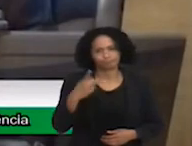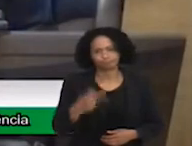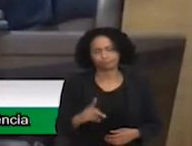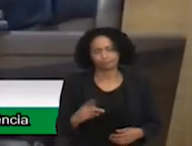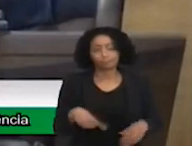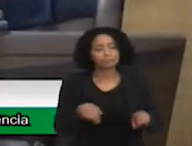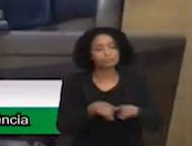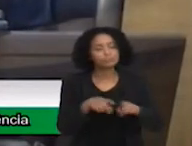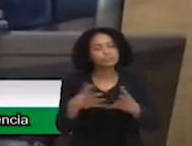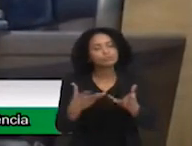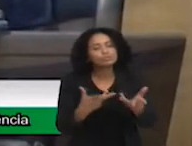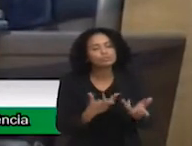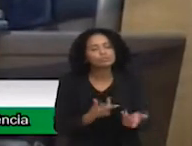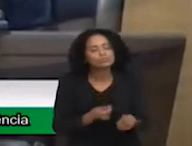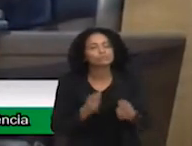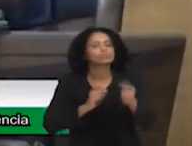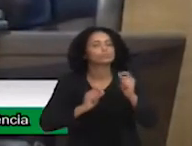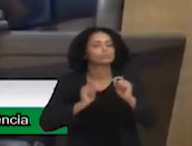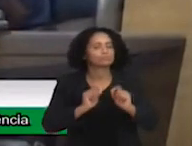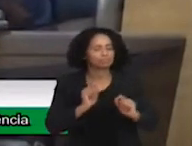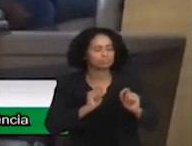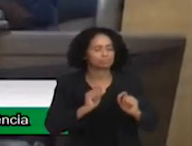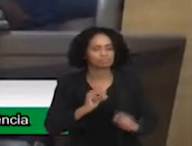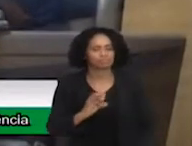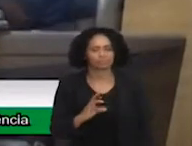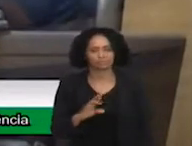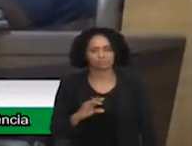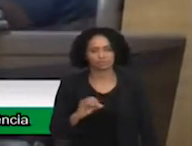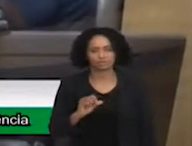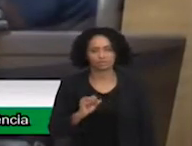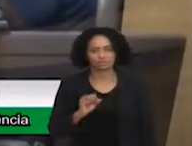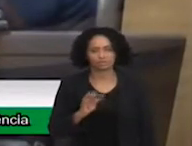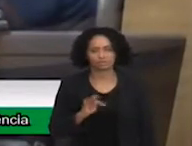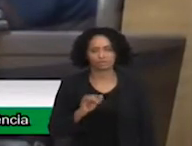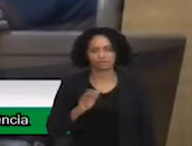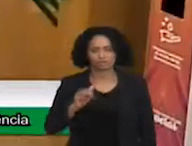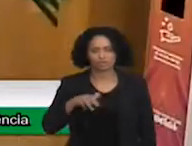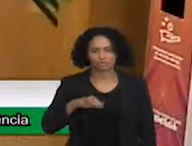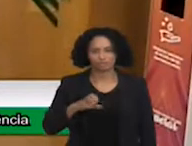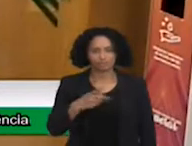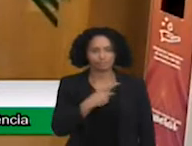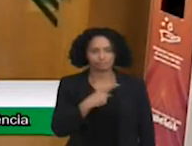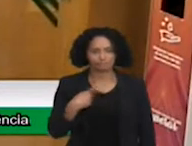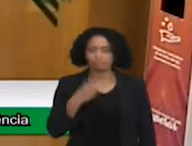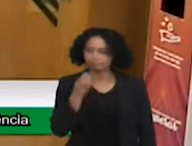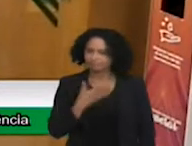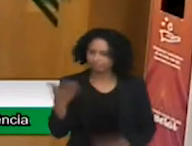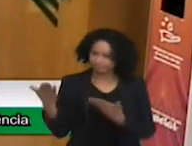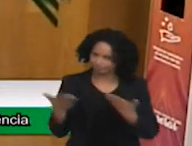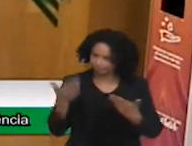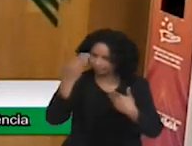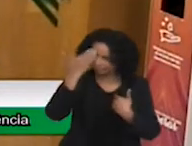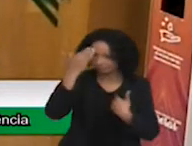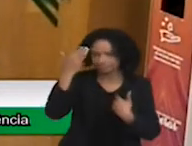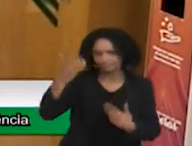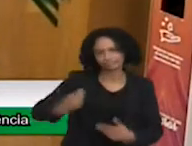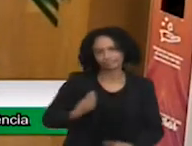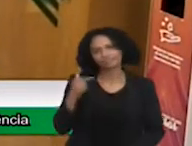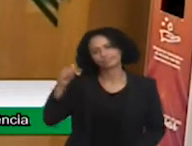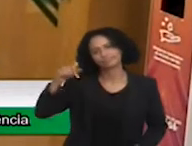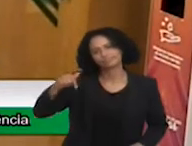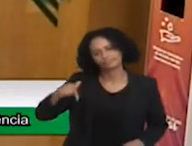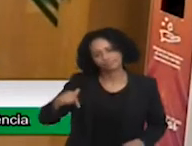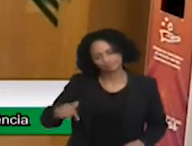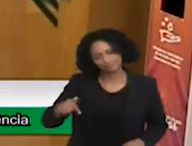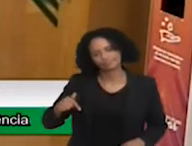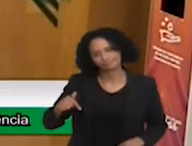para secretariar os trabalhos dessa noite. Pastora, seja bem-vinda, muito obrigado por estar presente aqui e